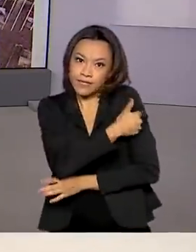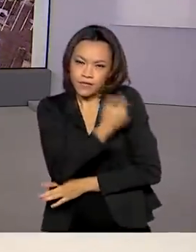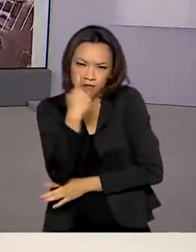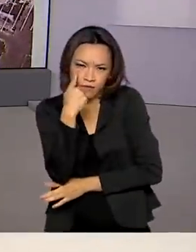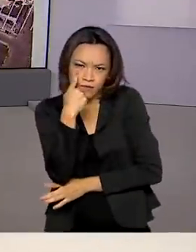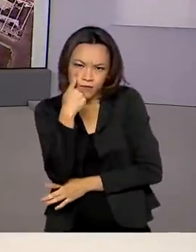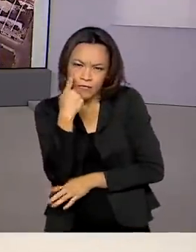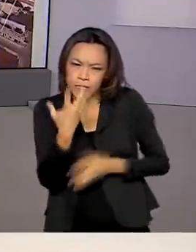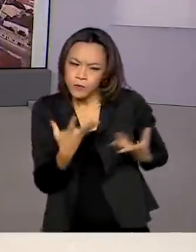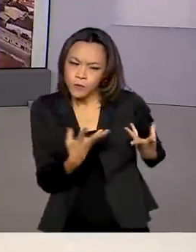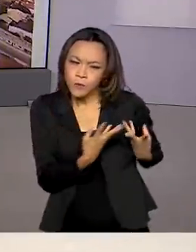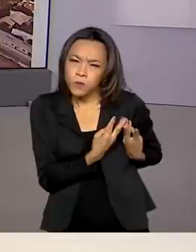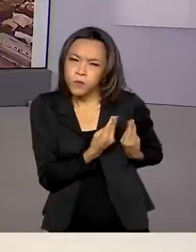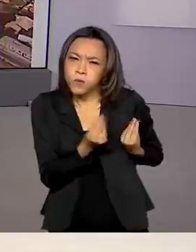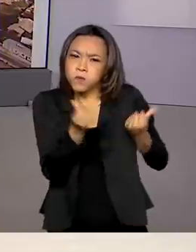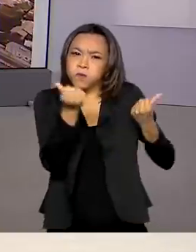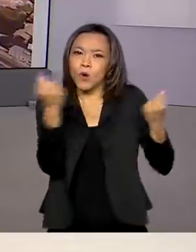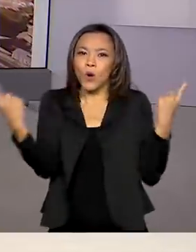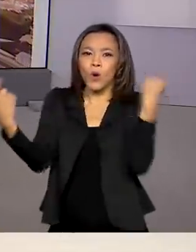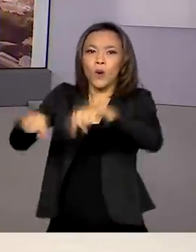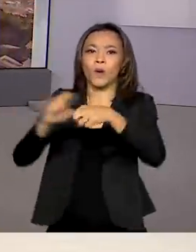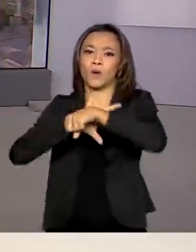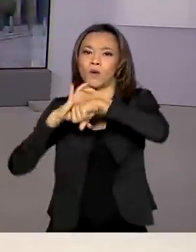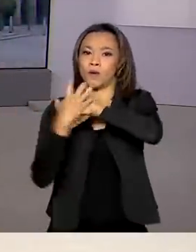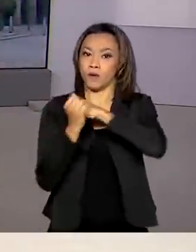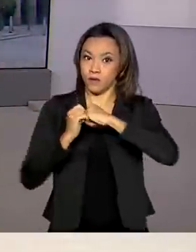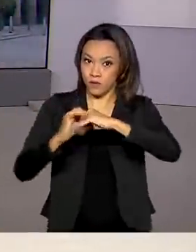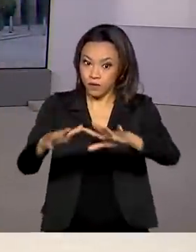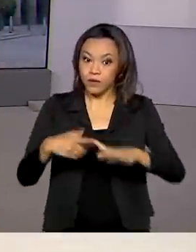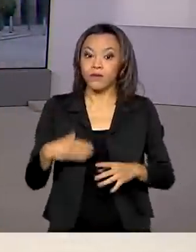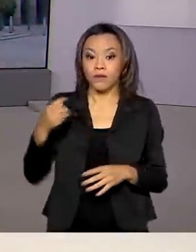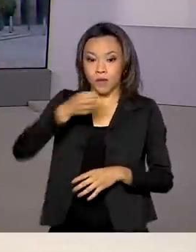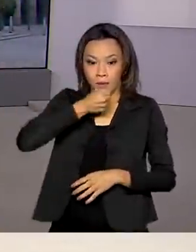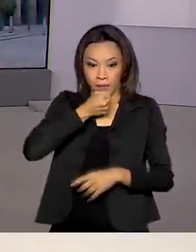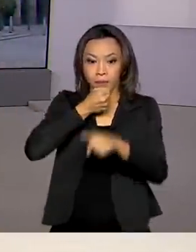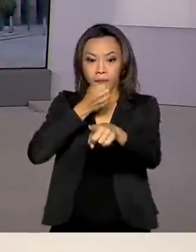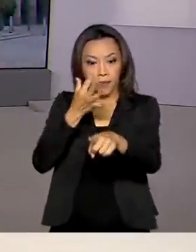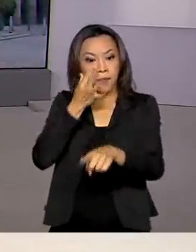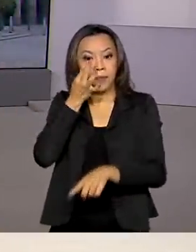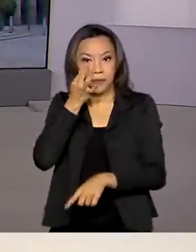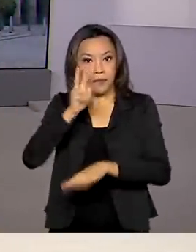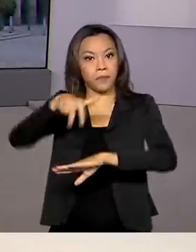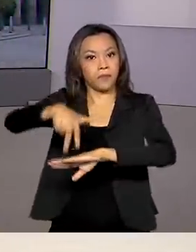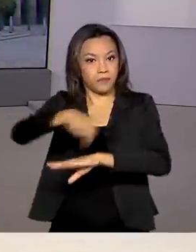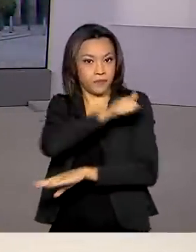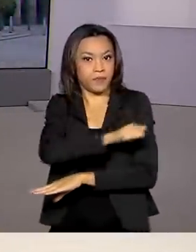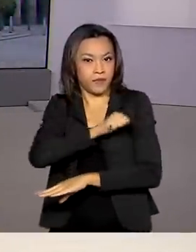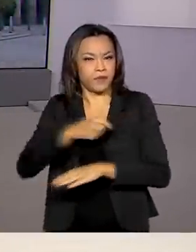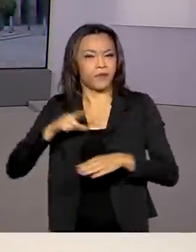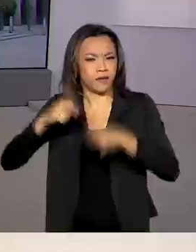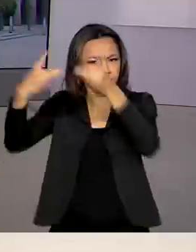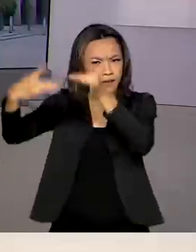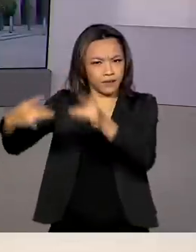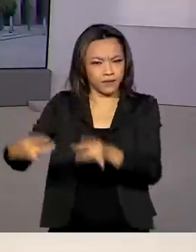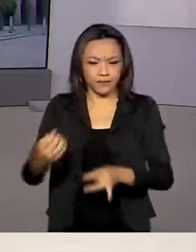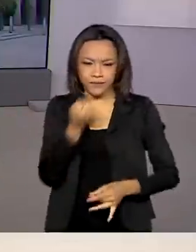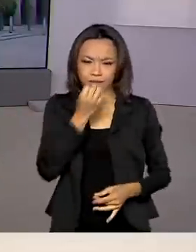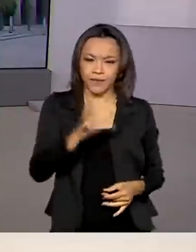vacina contra a Covid-19. O repórter Tiago Pimenta está no Rio de Janeiro e tem os detalhes. Bom dia, Tiago.